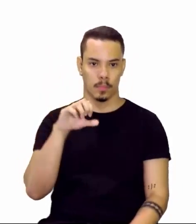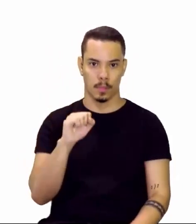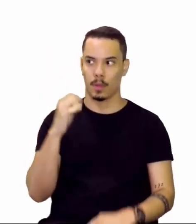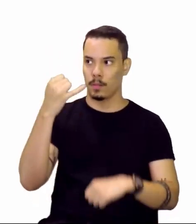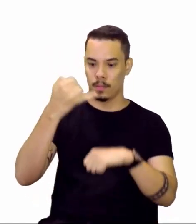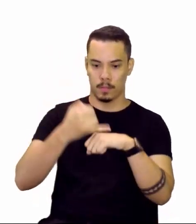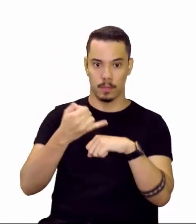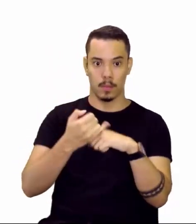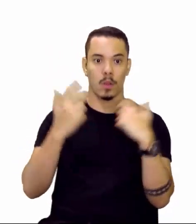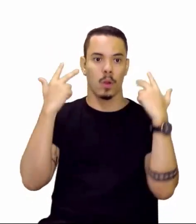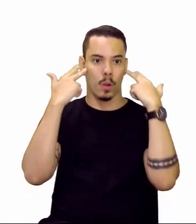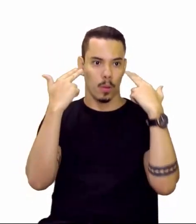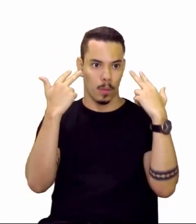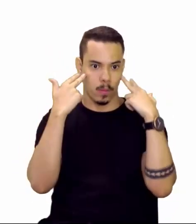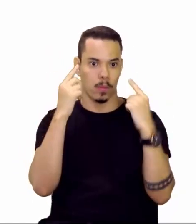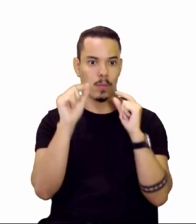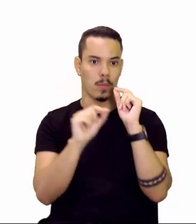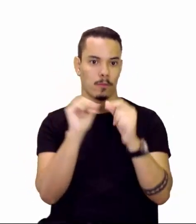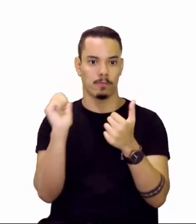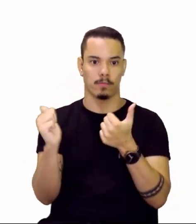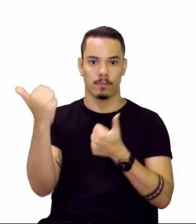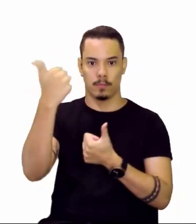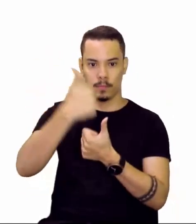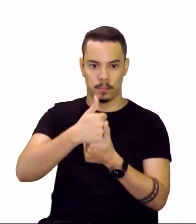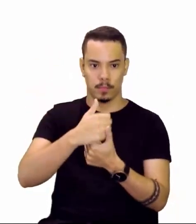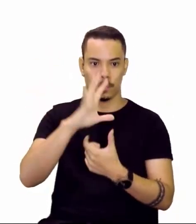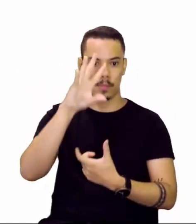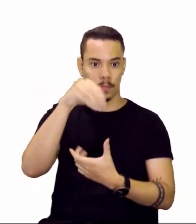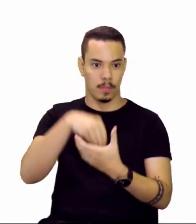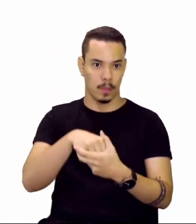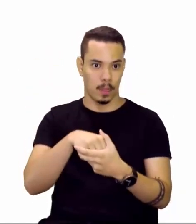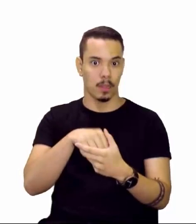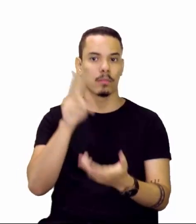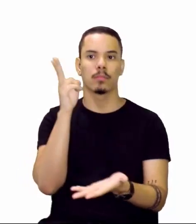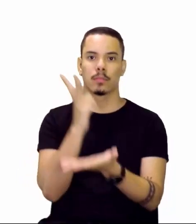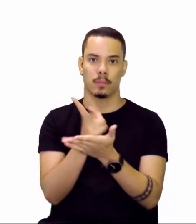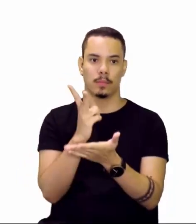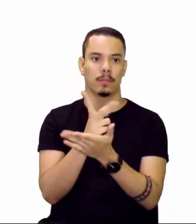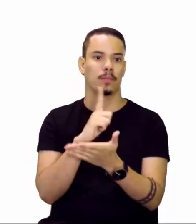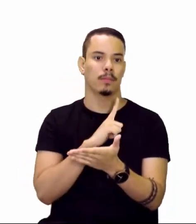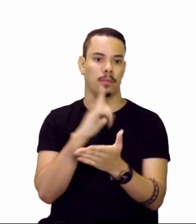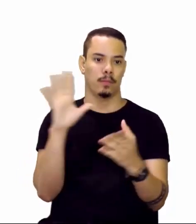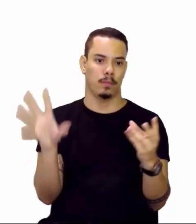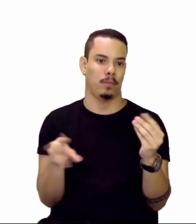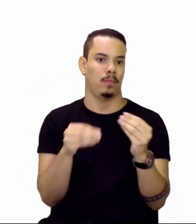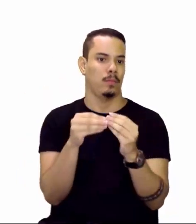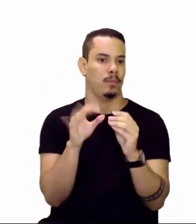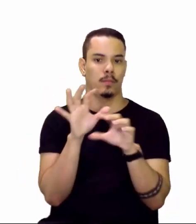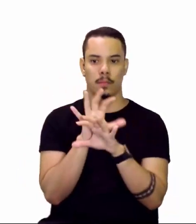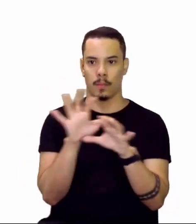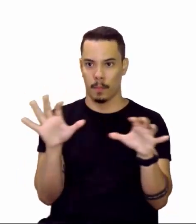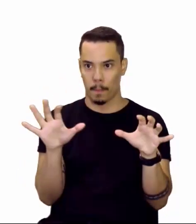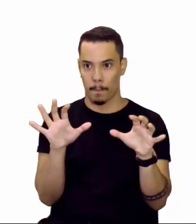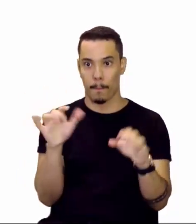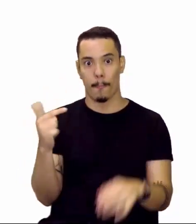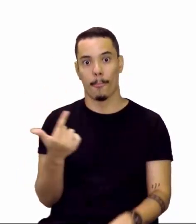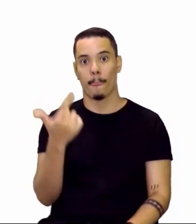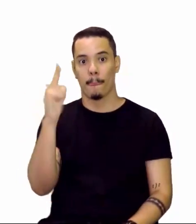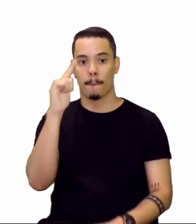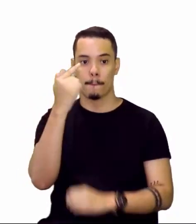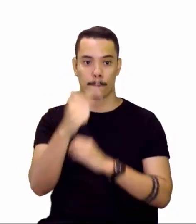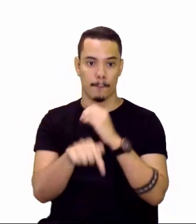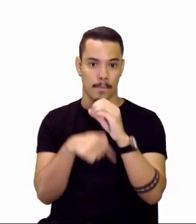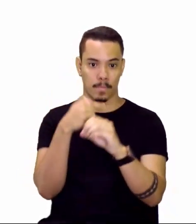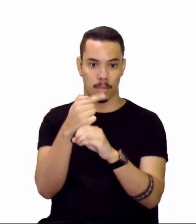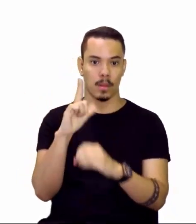normalmente, o átomo que se torna um cátion, ele sempre vai ter essa tendência de ser um cátion. E o átomo que se